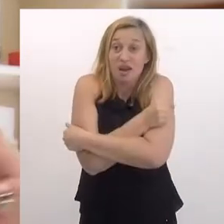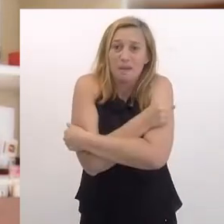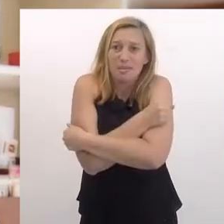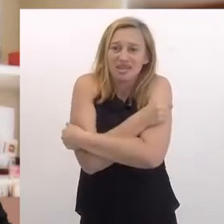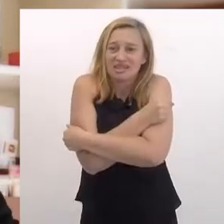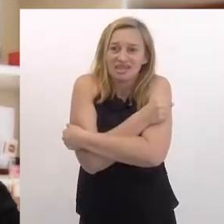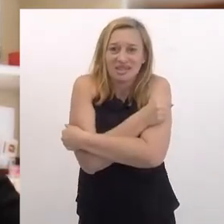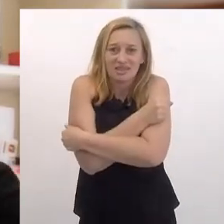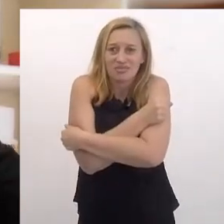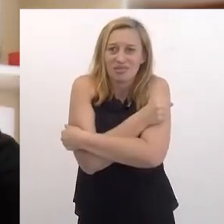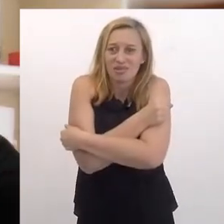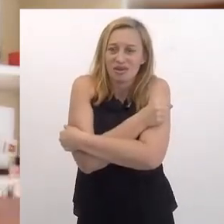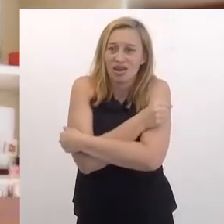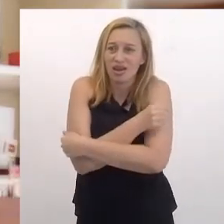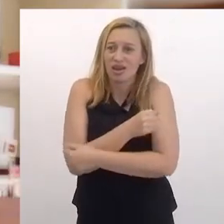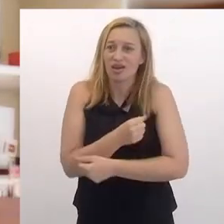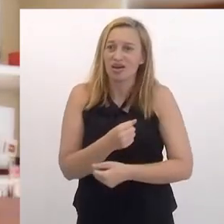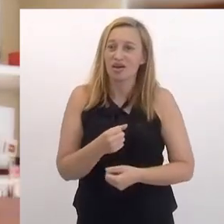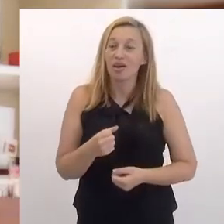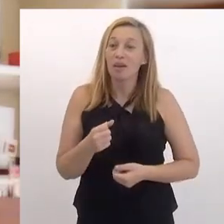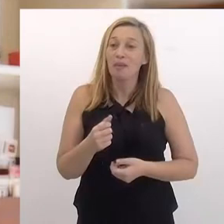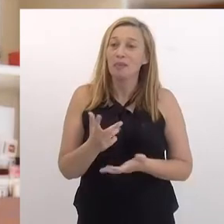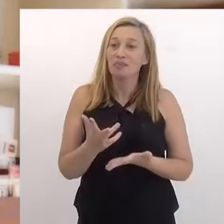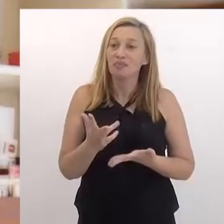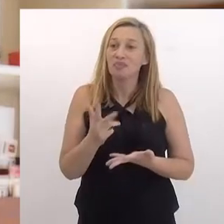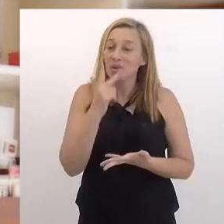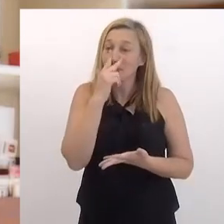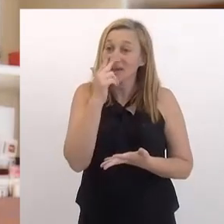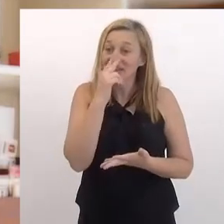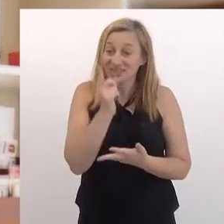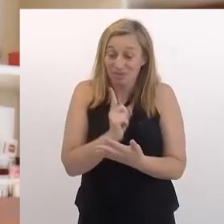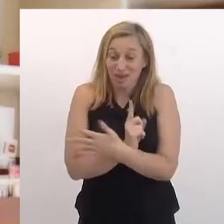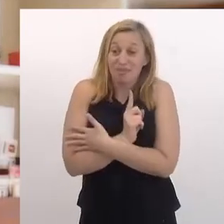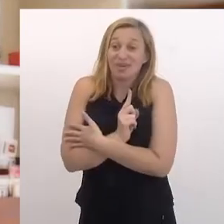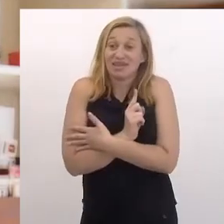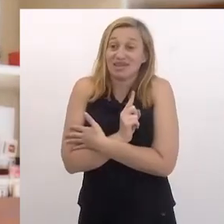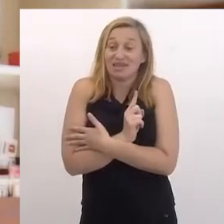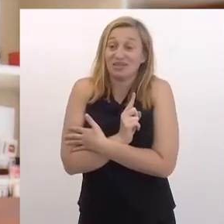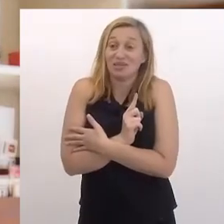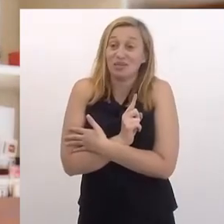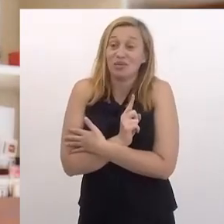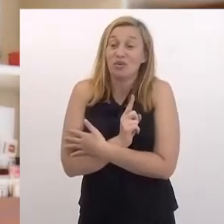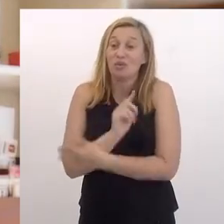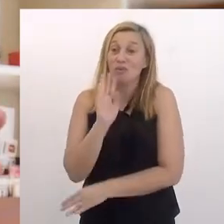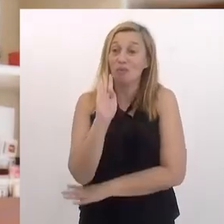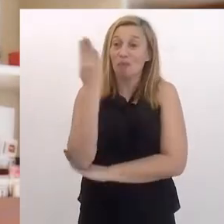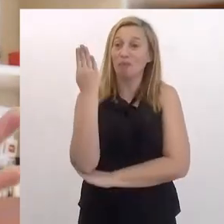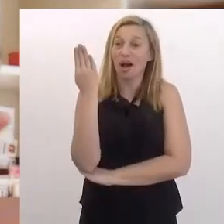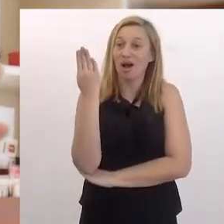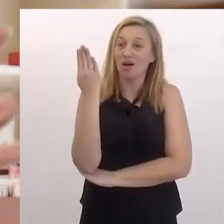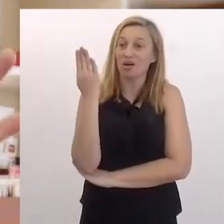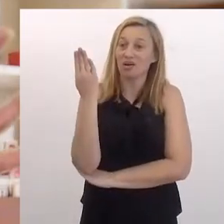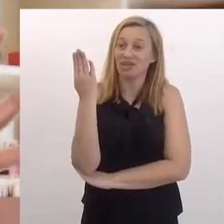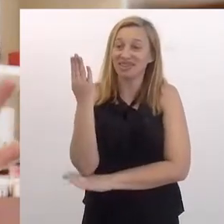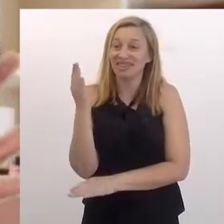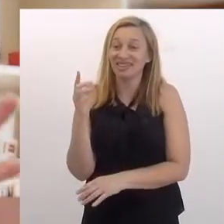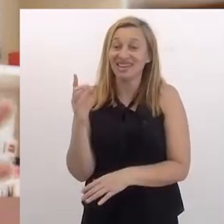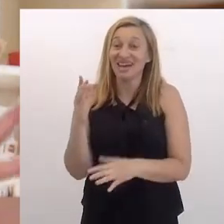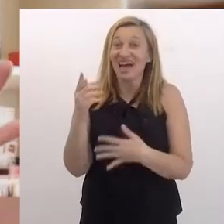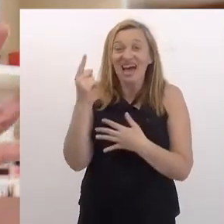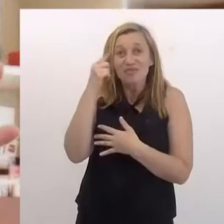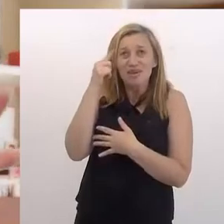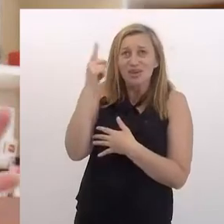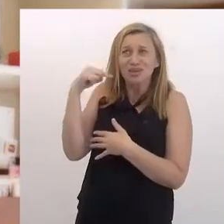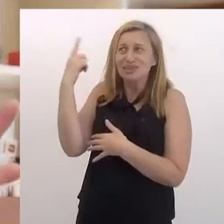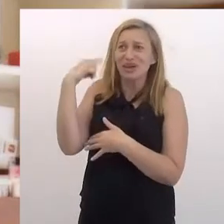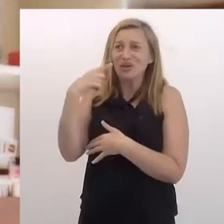hora, carrei a mulher para dar um abraço. Gente, parecia que eu estava abraçando um pedaço de pau. tipo, deve ter pensado assim,